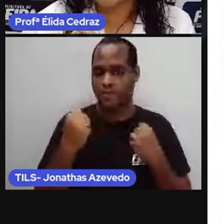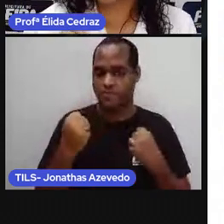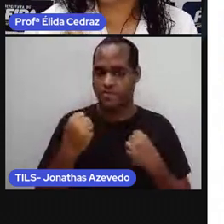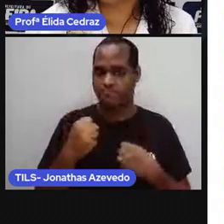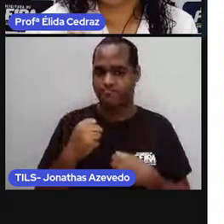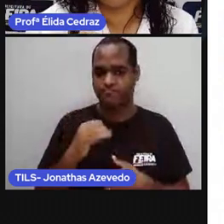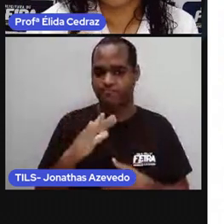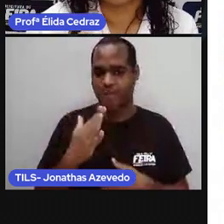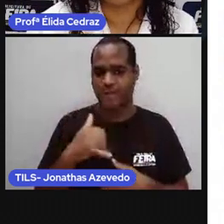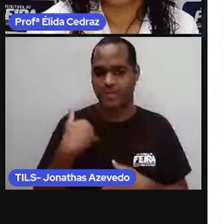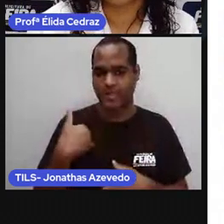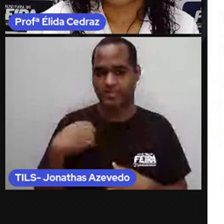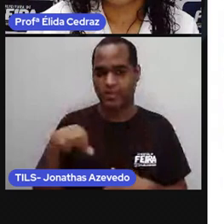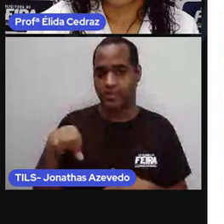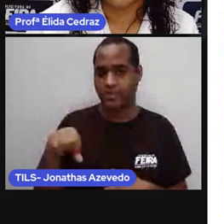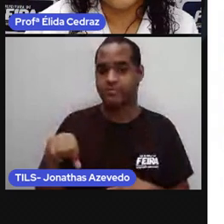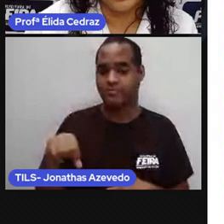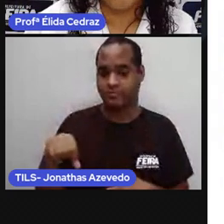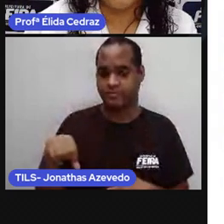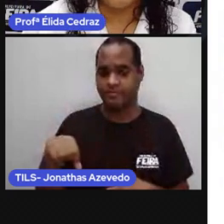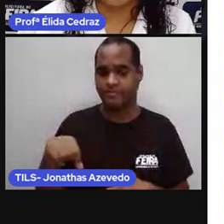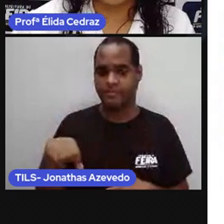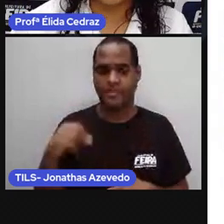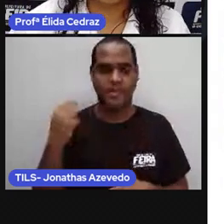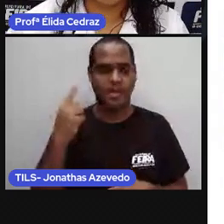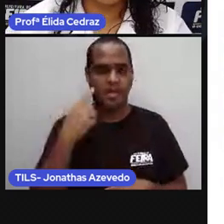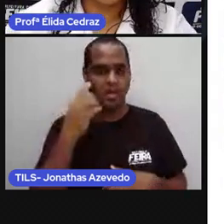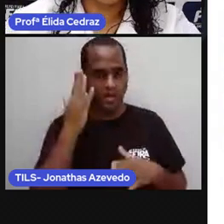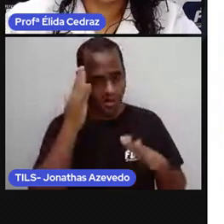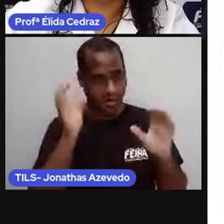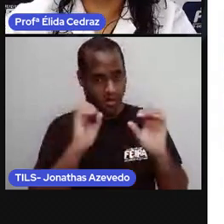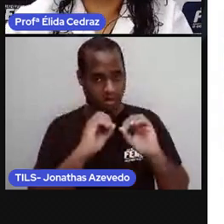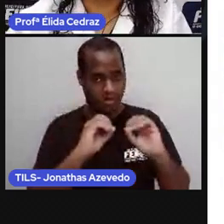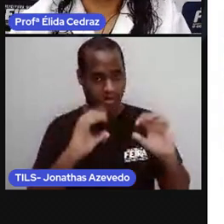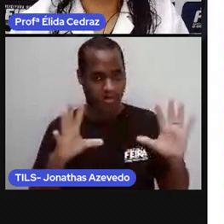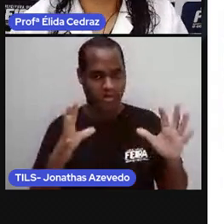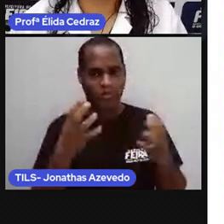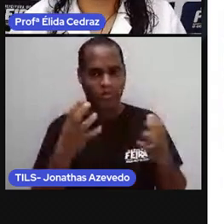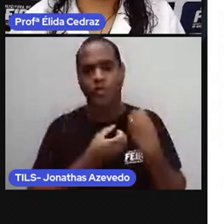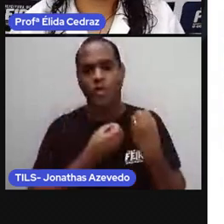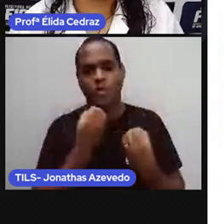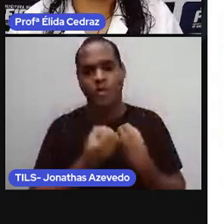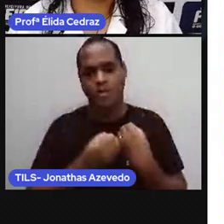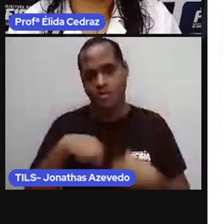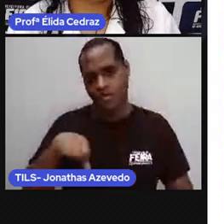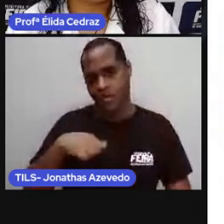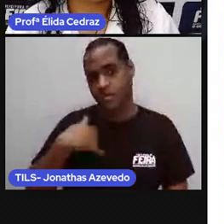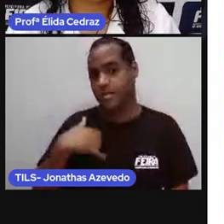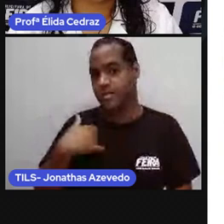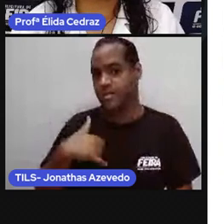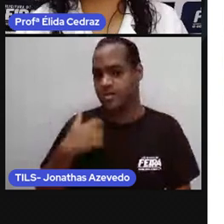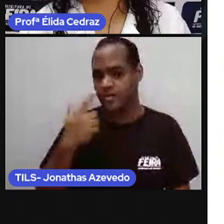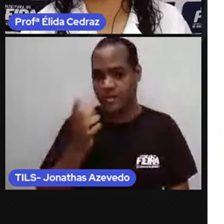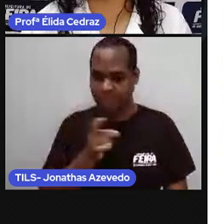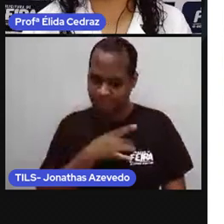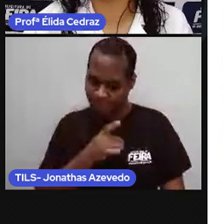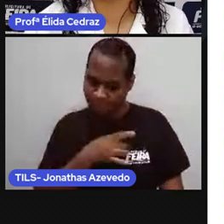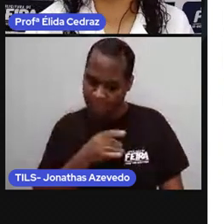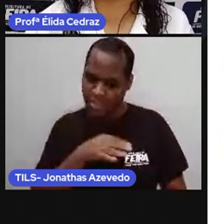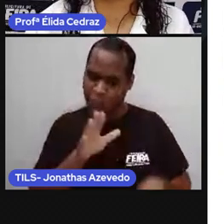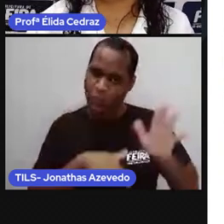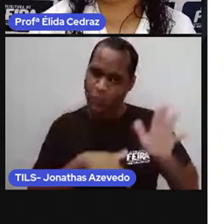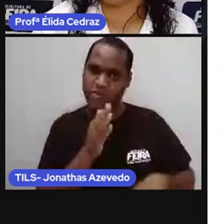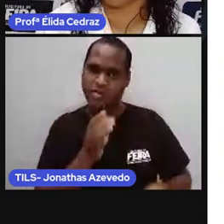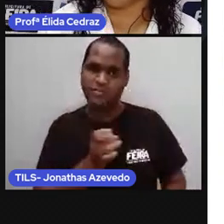perto de nove anos. Sabe? Quando a gente vai fazendo nove anos, a gente já fica com menos medo de certas